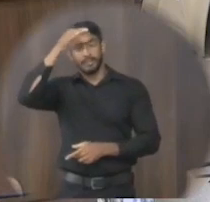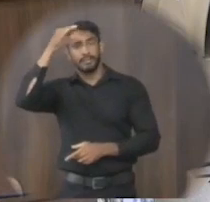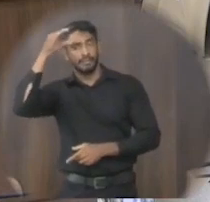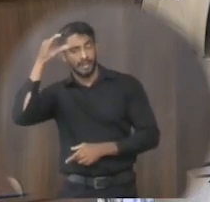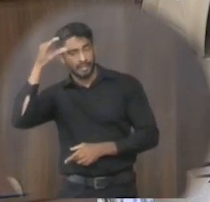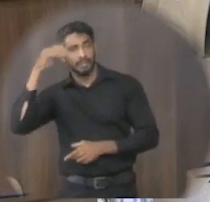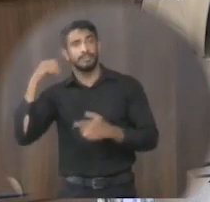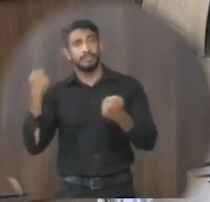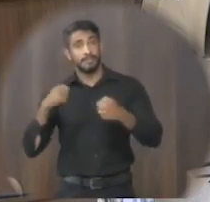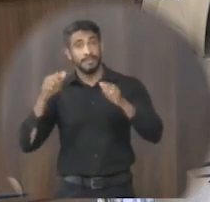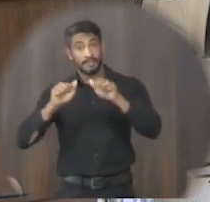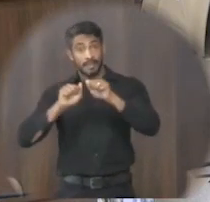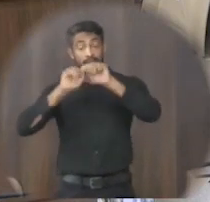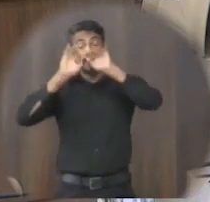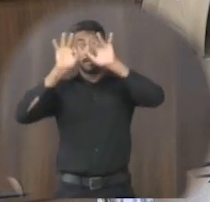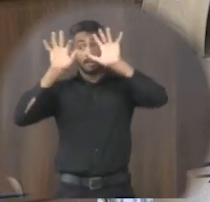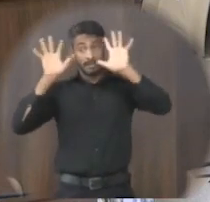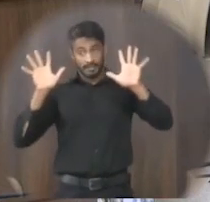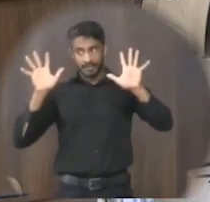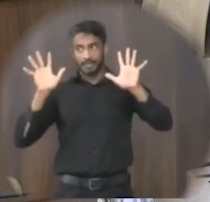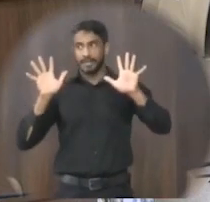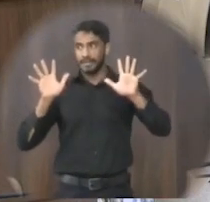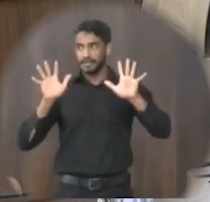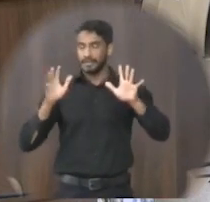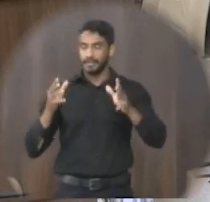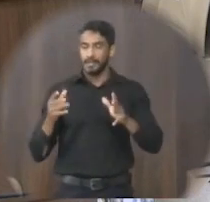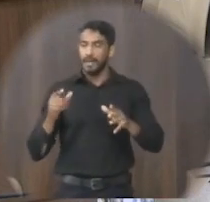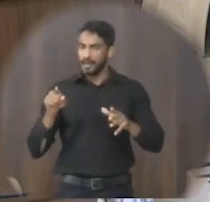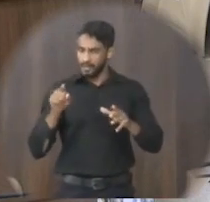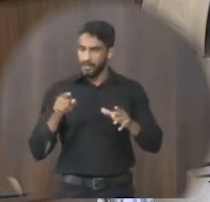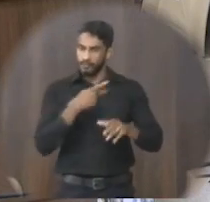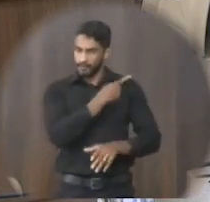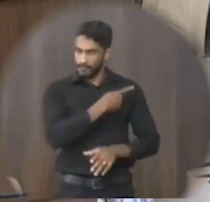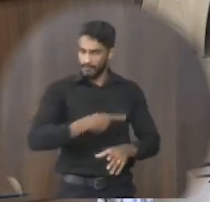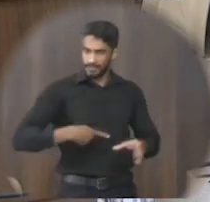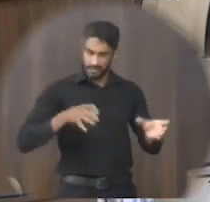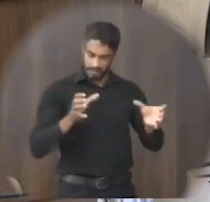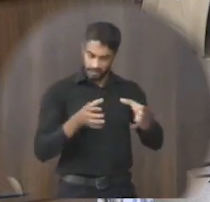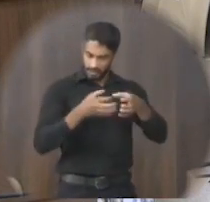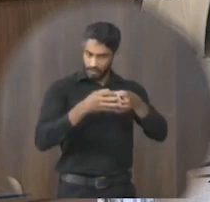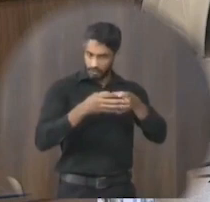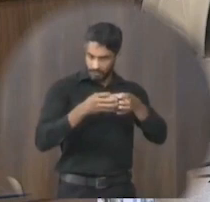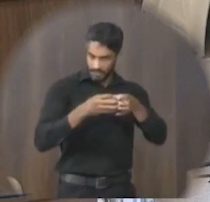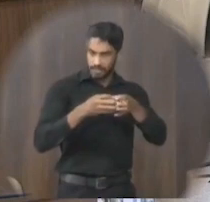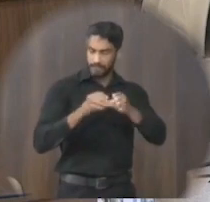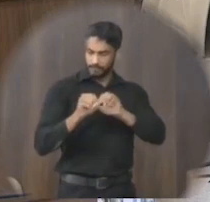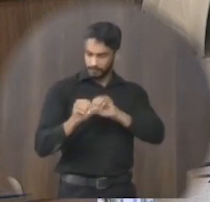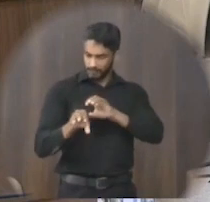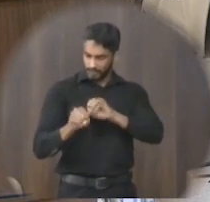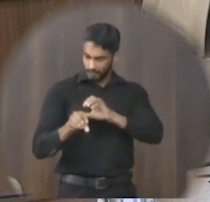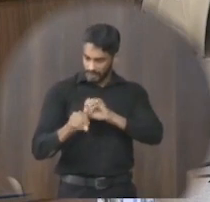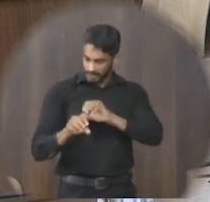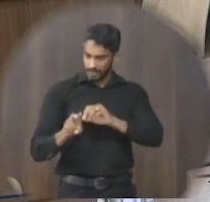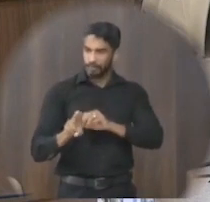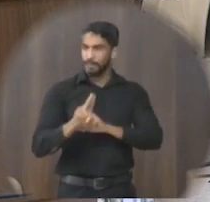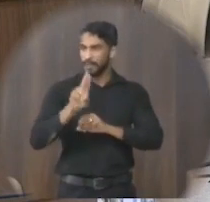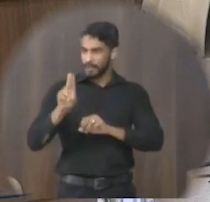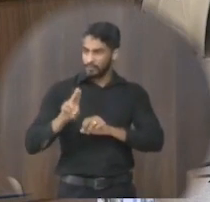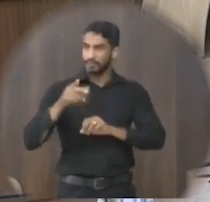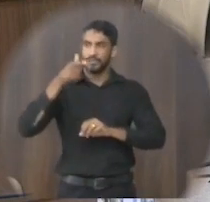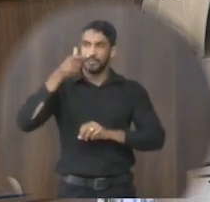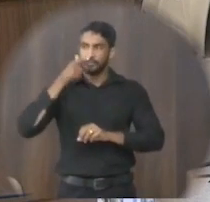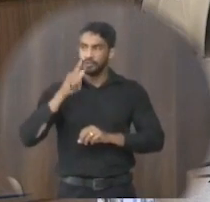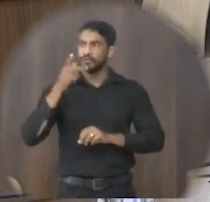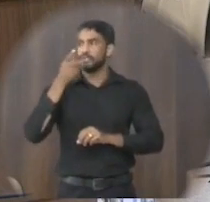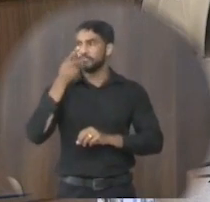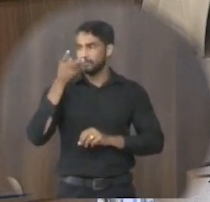precisa esclarecer e eu na qualidade atual presidente da comissão de educação eu estou usando a palavra novamente